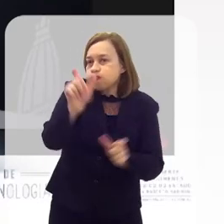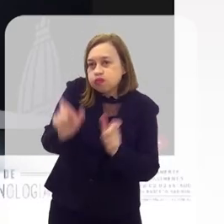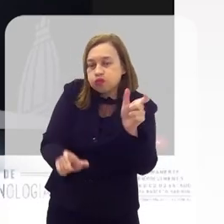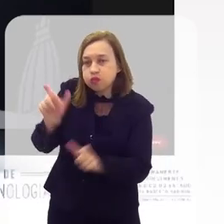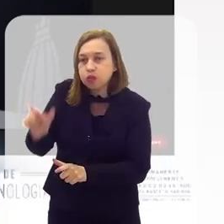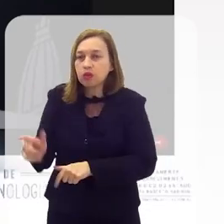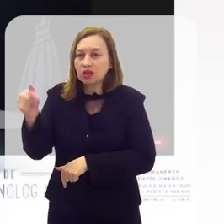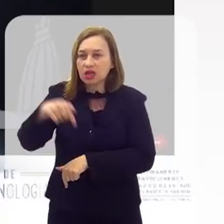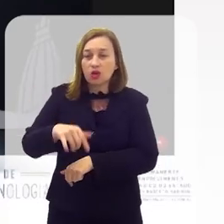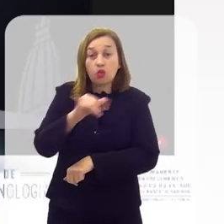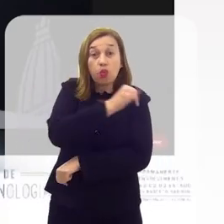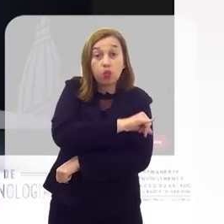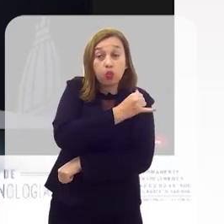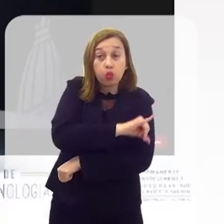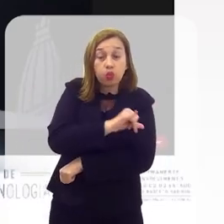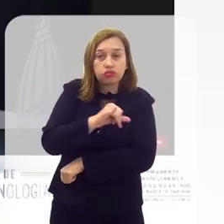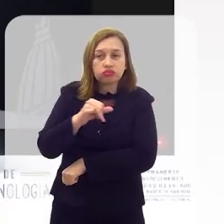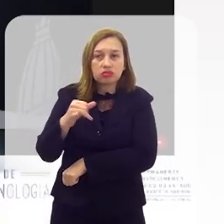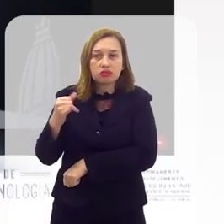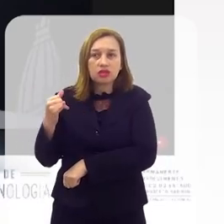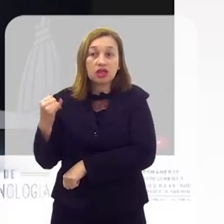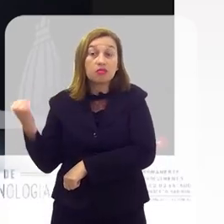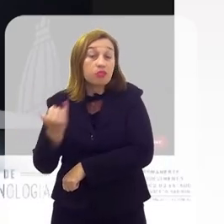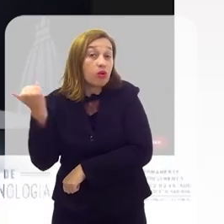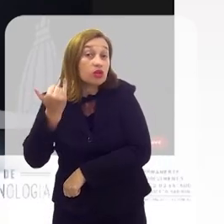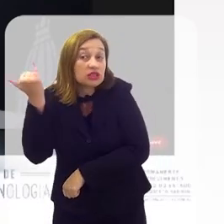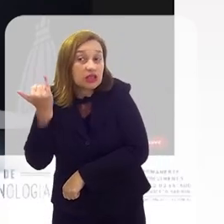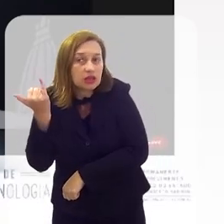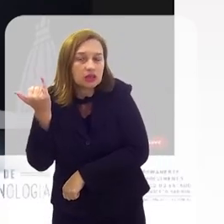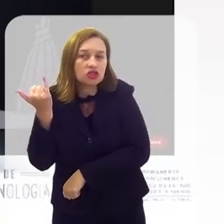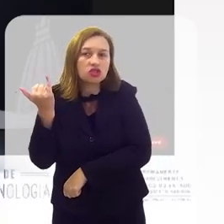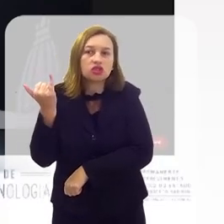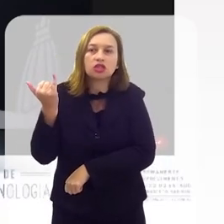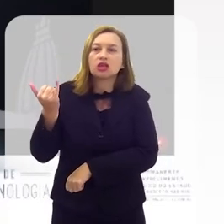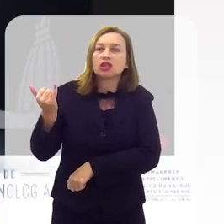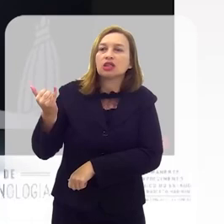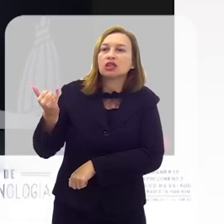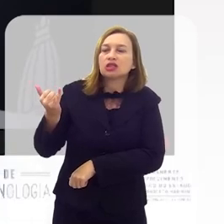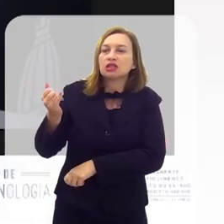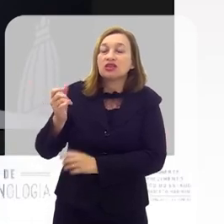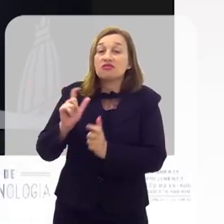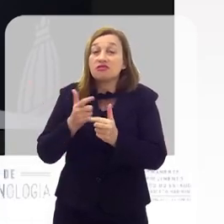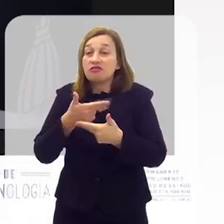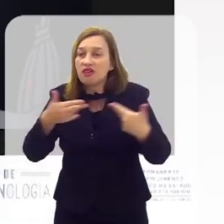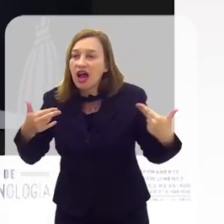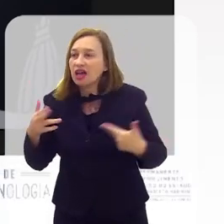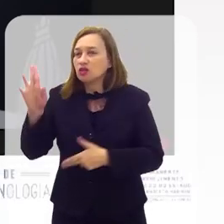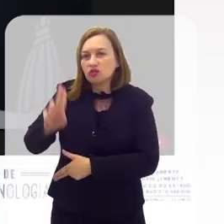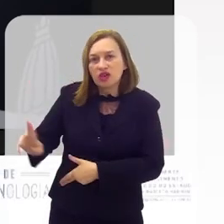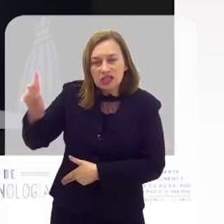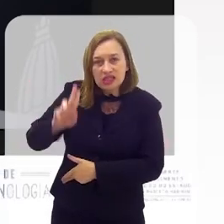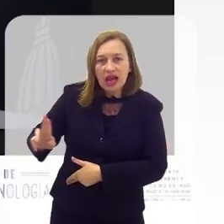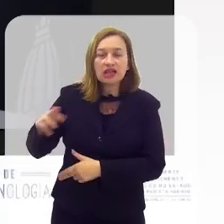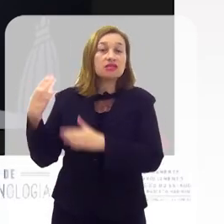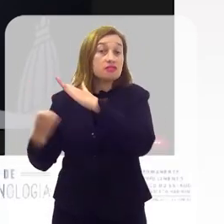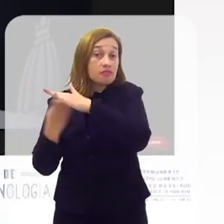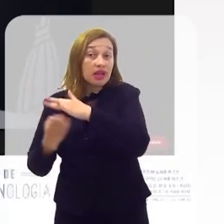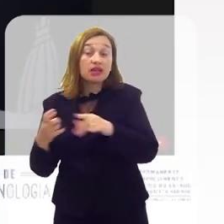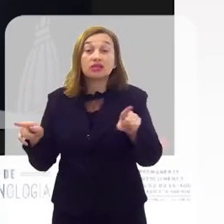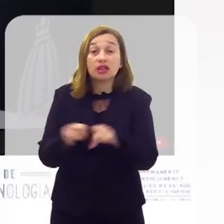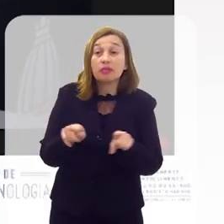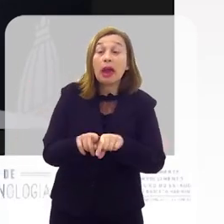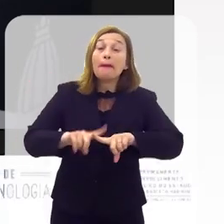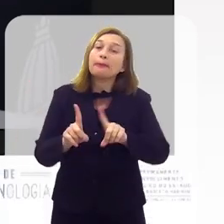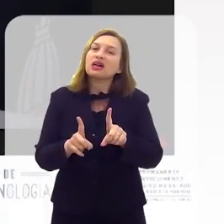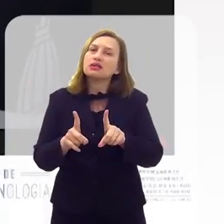depende de atores como os que foram citados aqui. O Rio de Janeiro é riquíssimo em universidades,